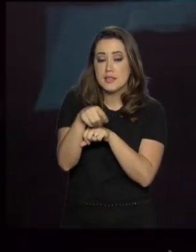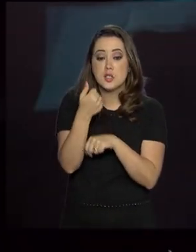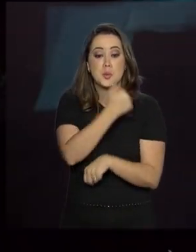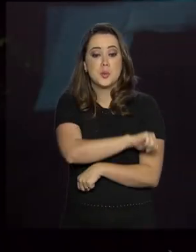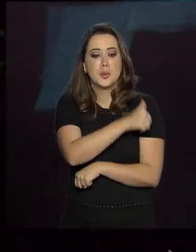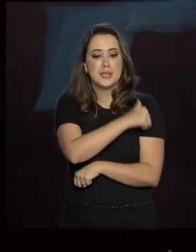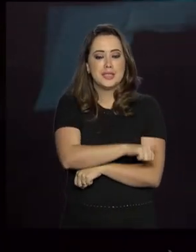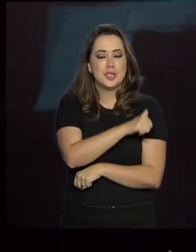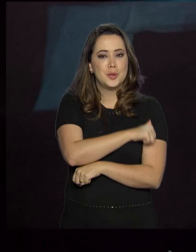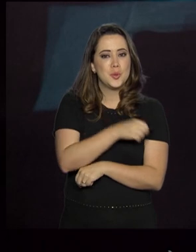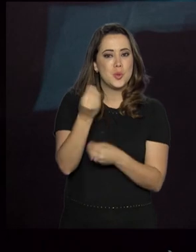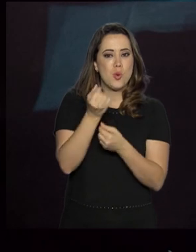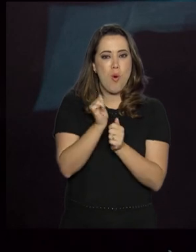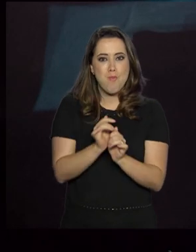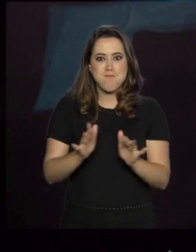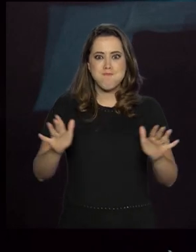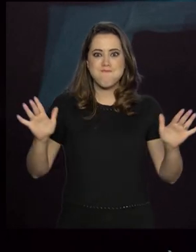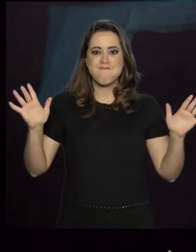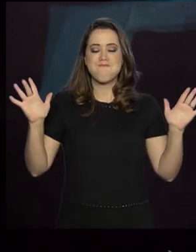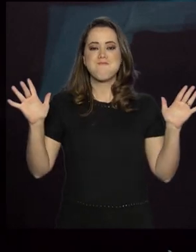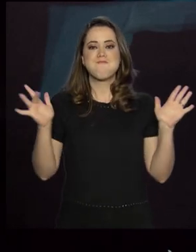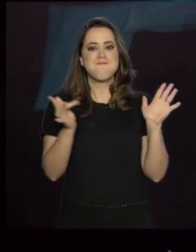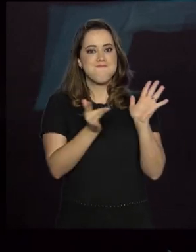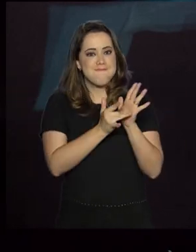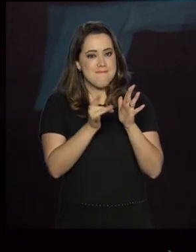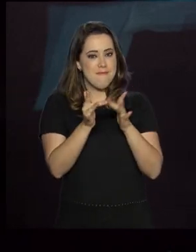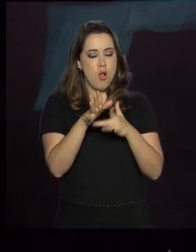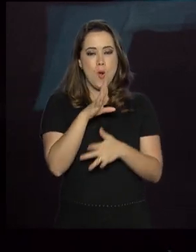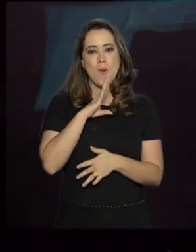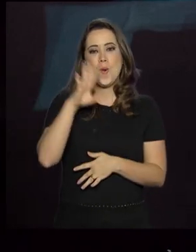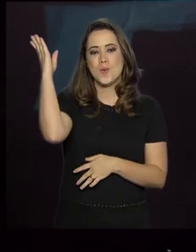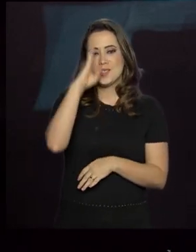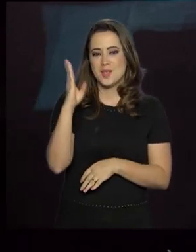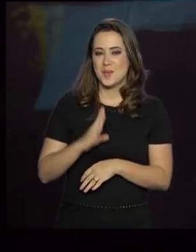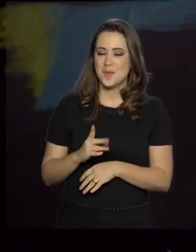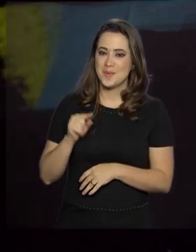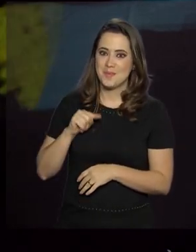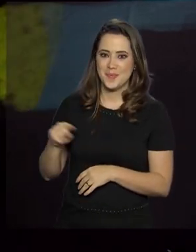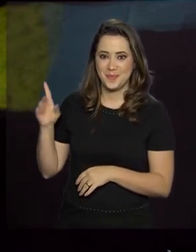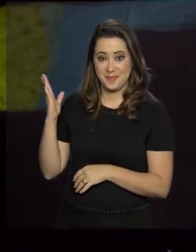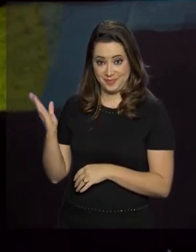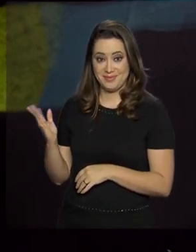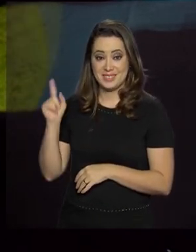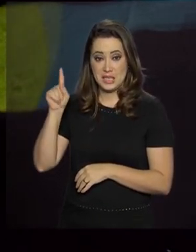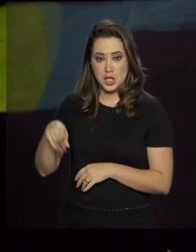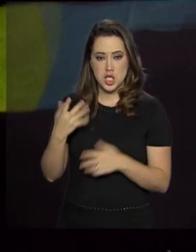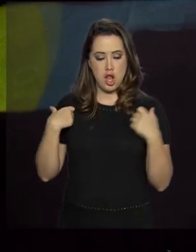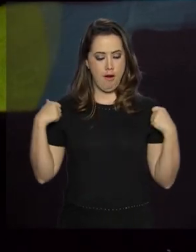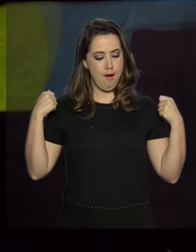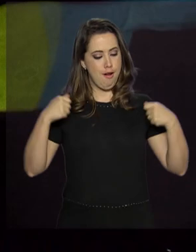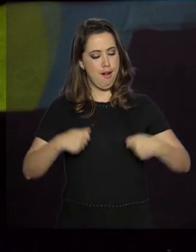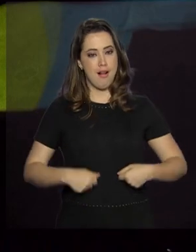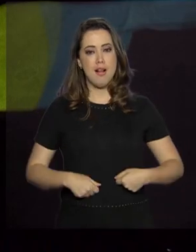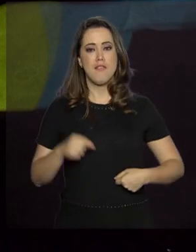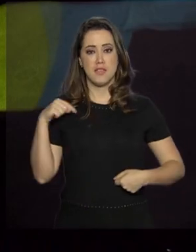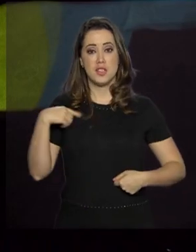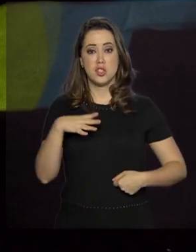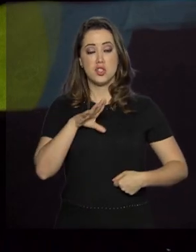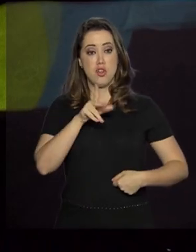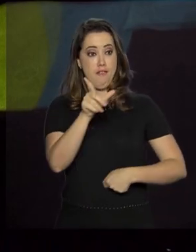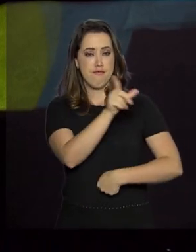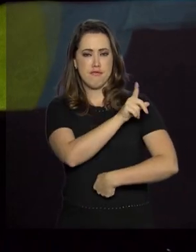pouco no Rio de Janeiro de um dos monumentos mais conhecidos do Brasil, o Cristo Redentor. Ele veste a camiseta do movimento